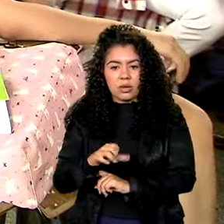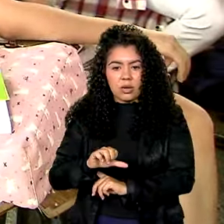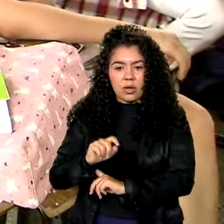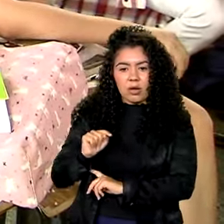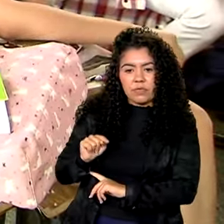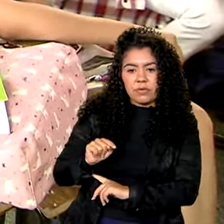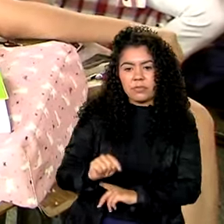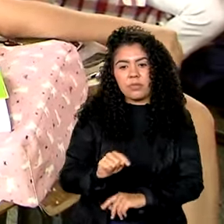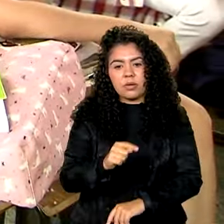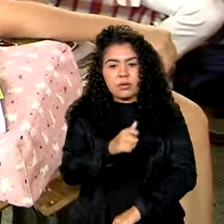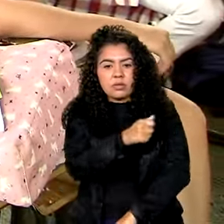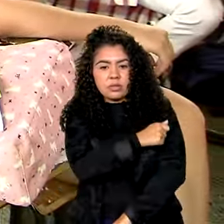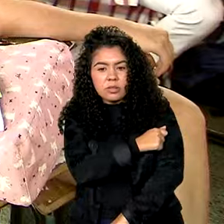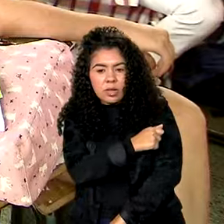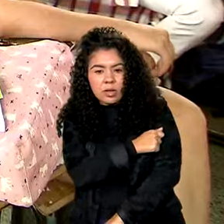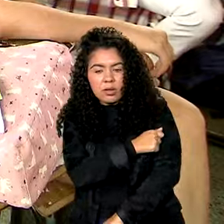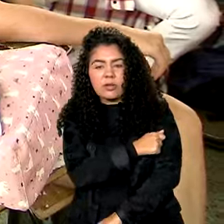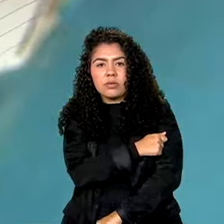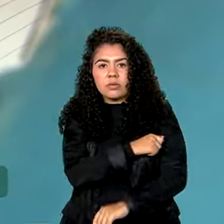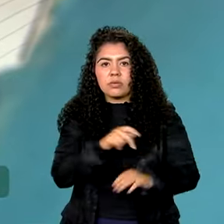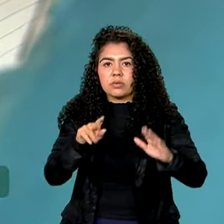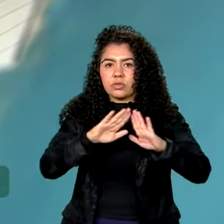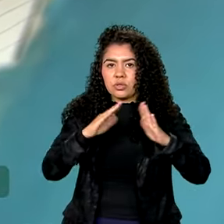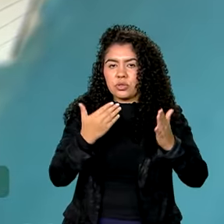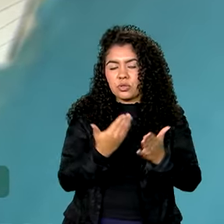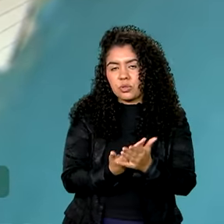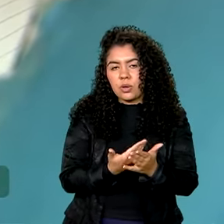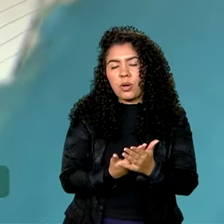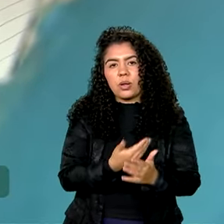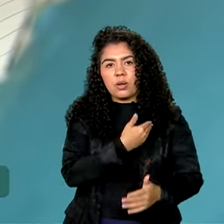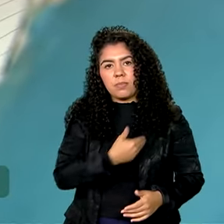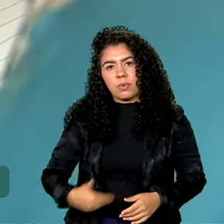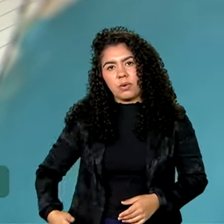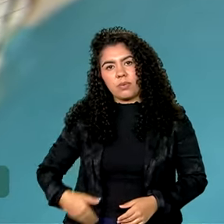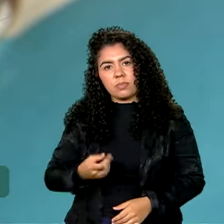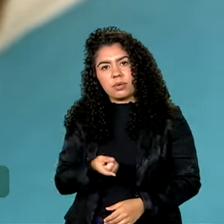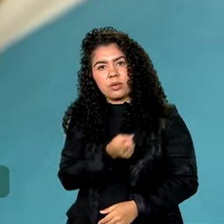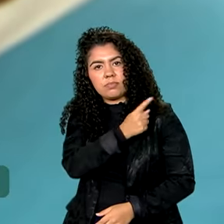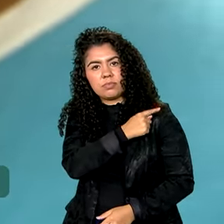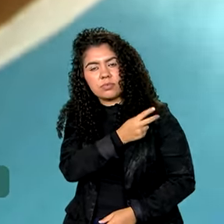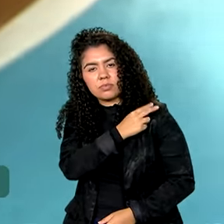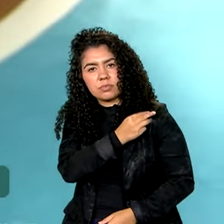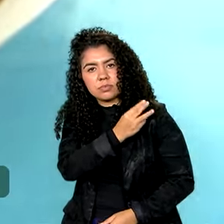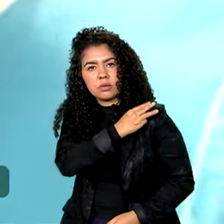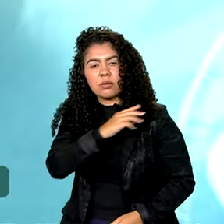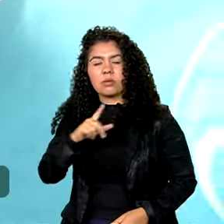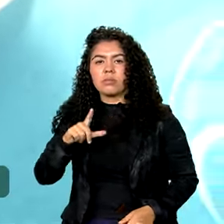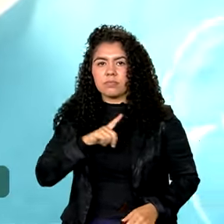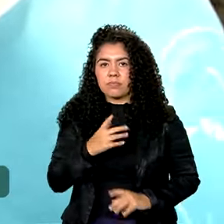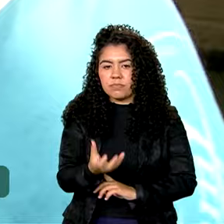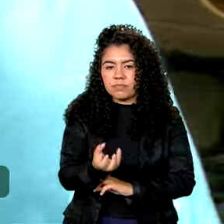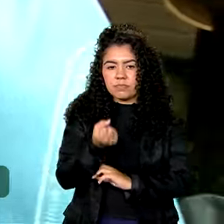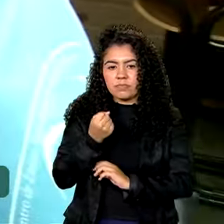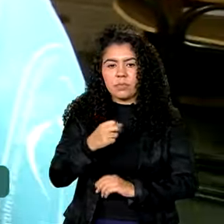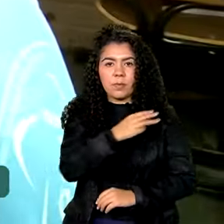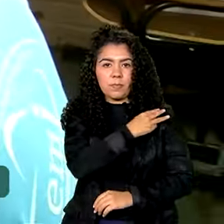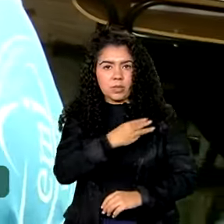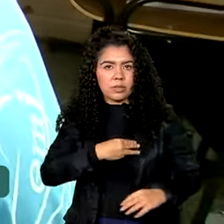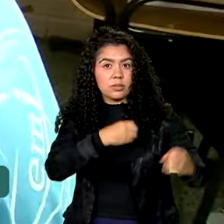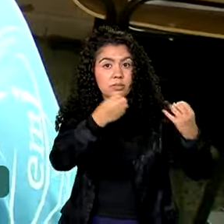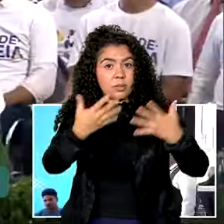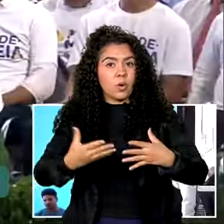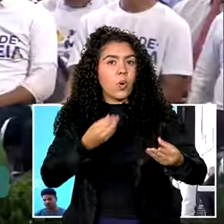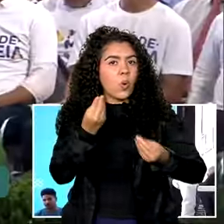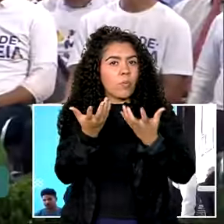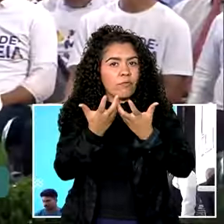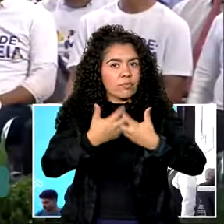em escolas públicas de ensino médio estão aptos a receber o benefício. O ministro explicou as regras do